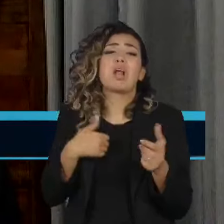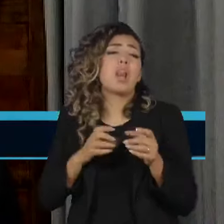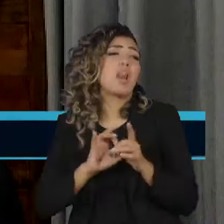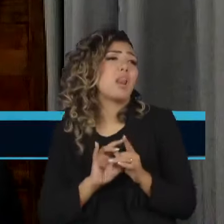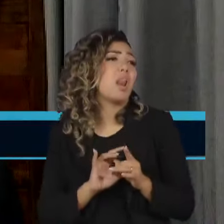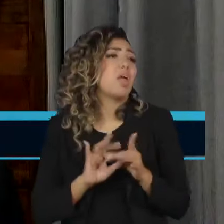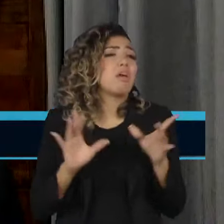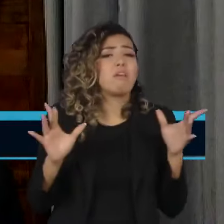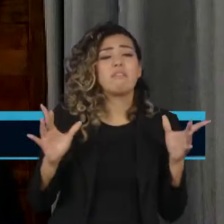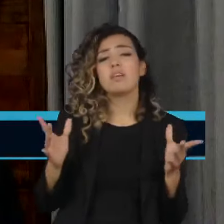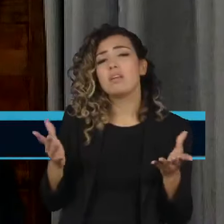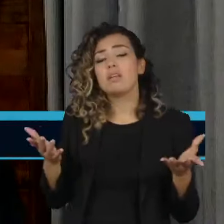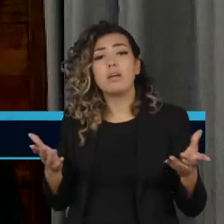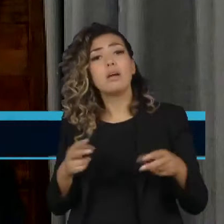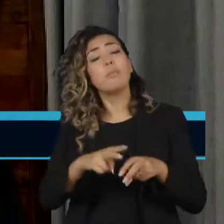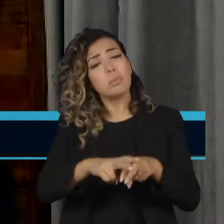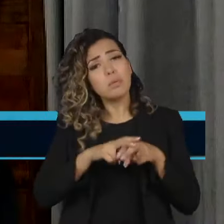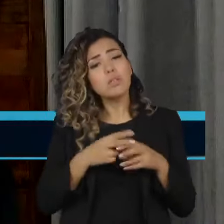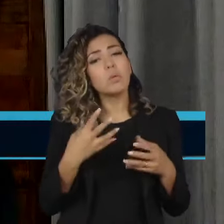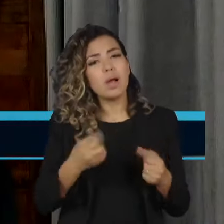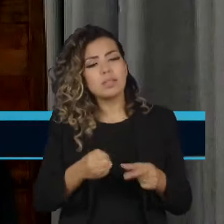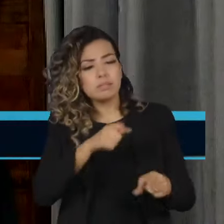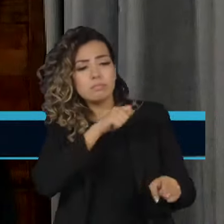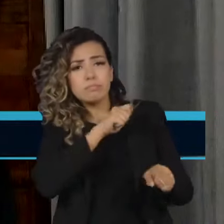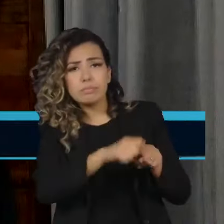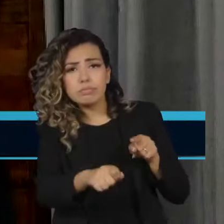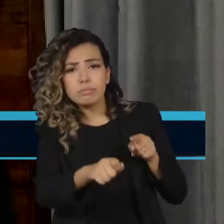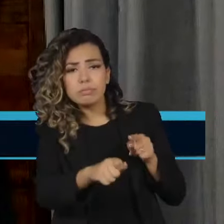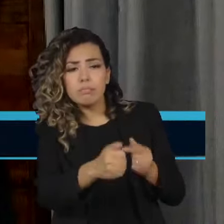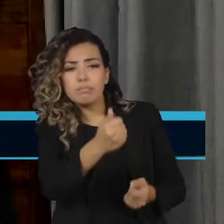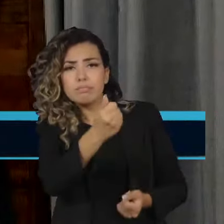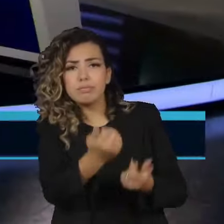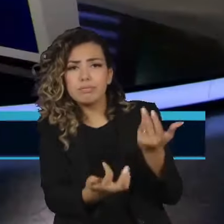que ajuda a riscar os fósforos que causam essas queimadas.